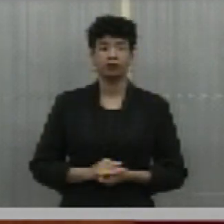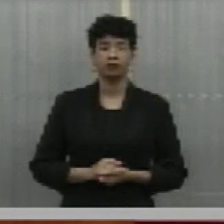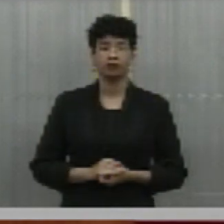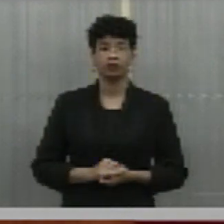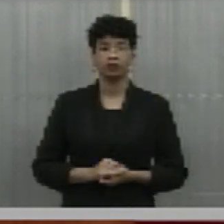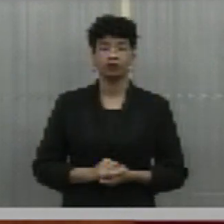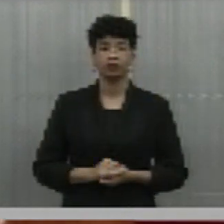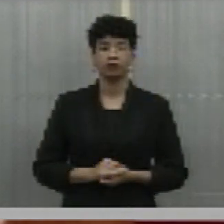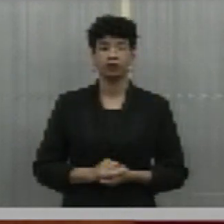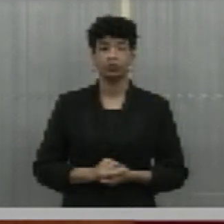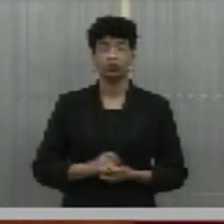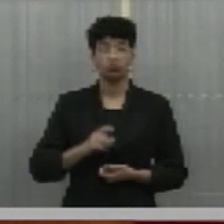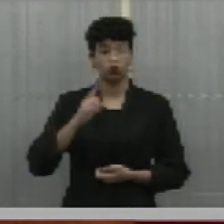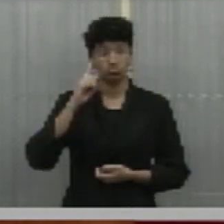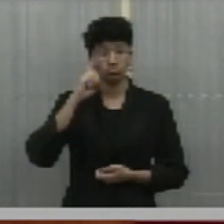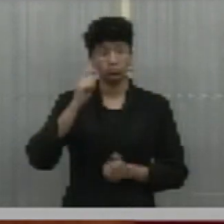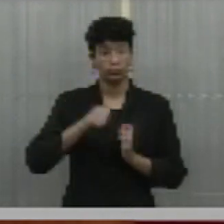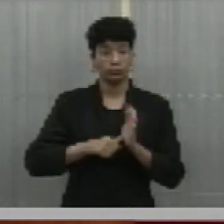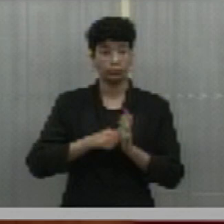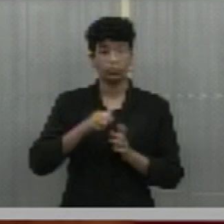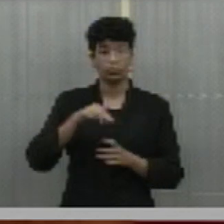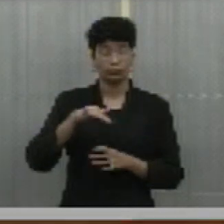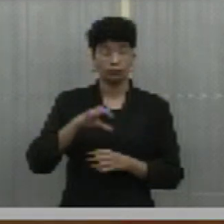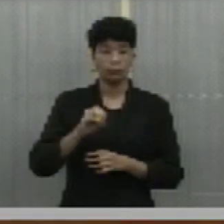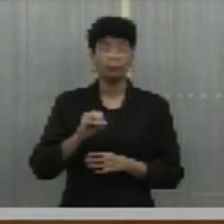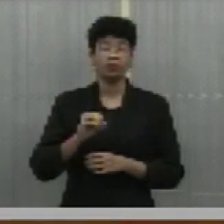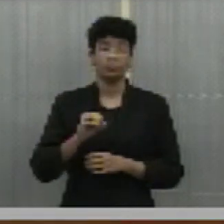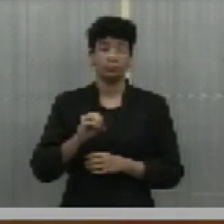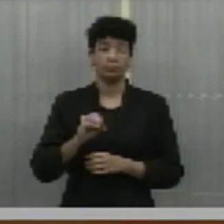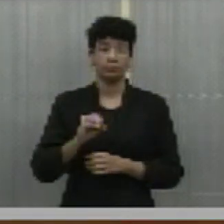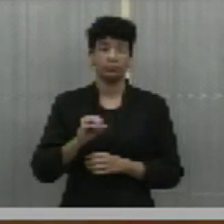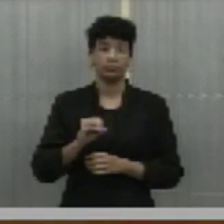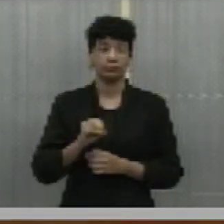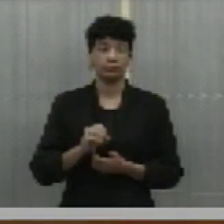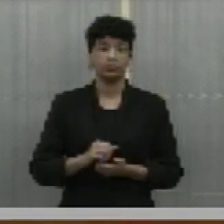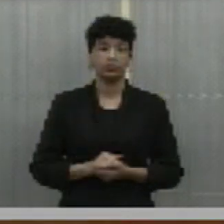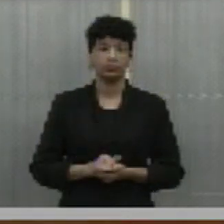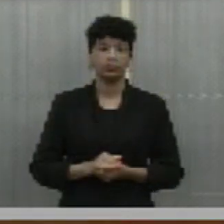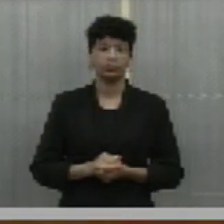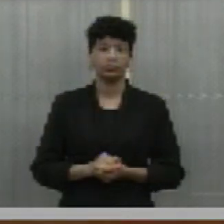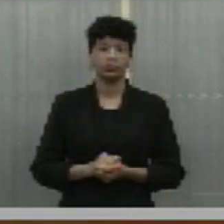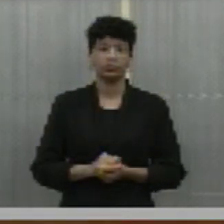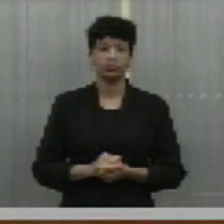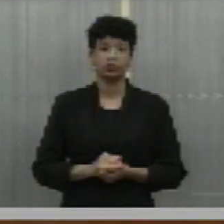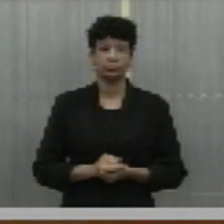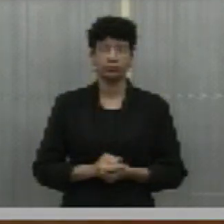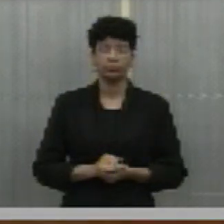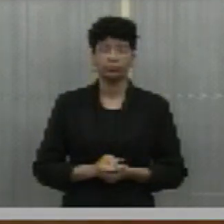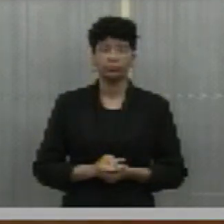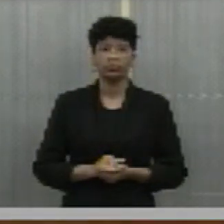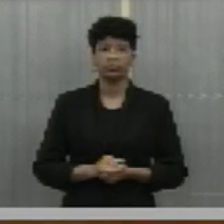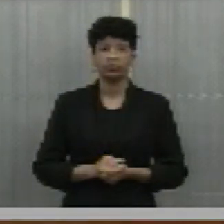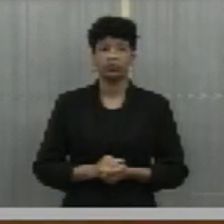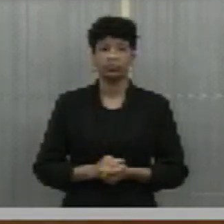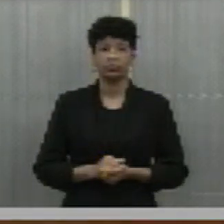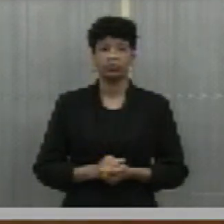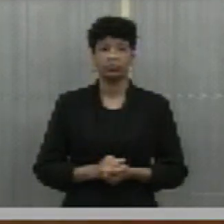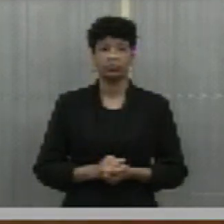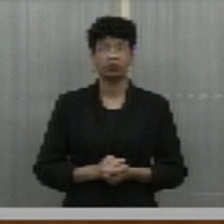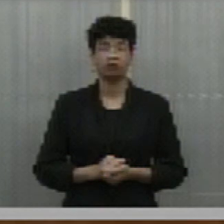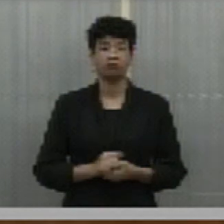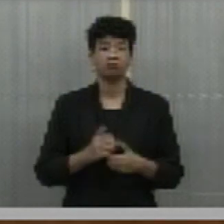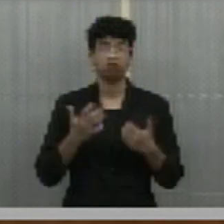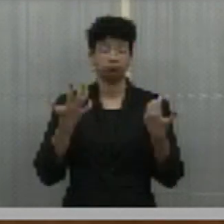dia 1º de maio, há dois dias, portanto, nós comemoramos uma